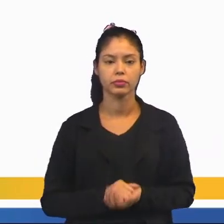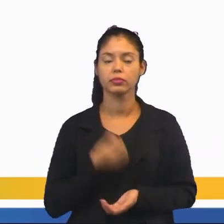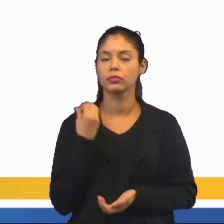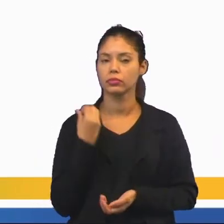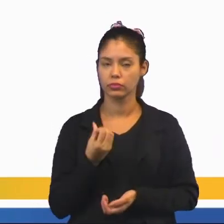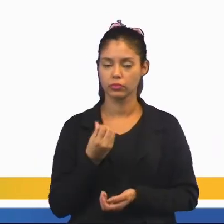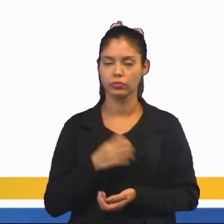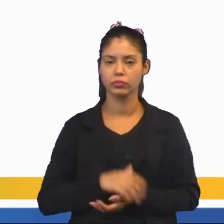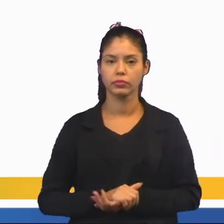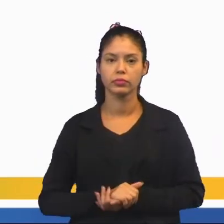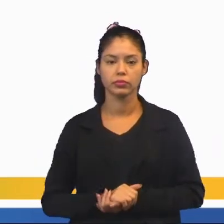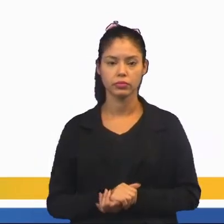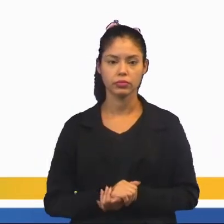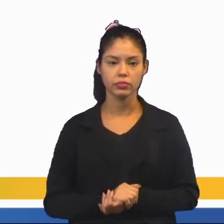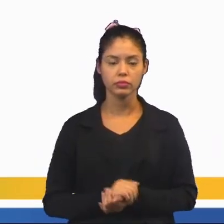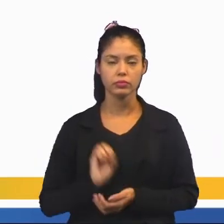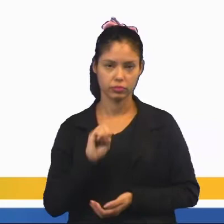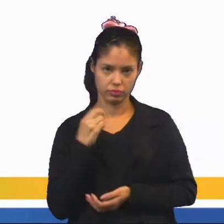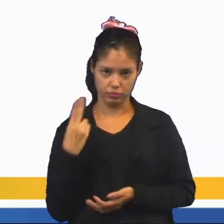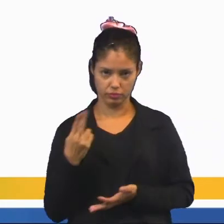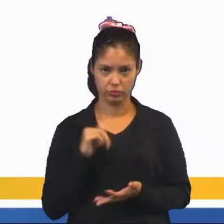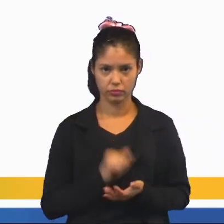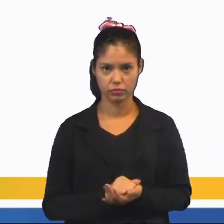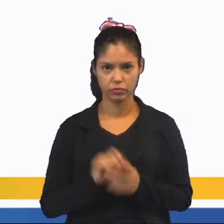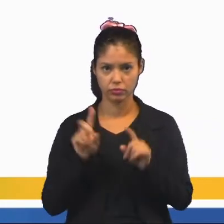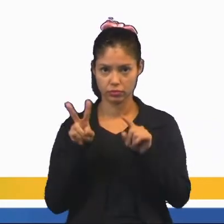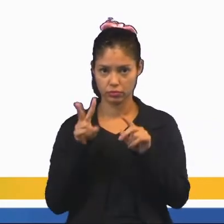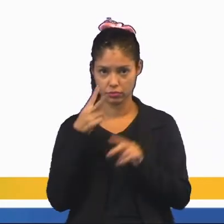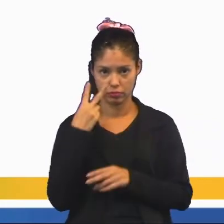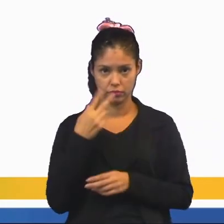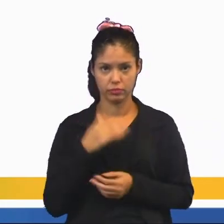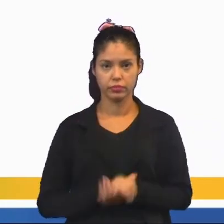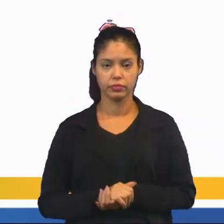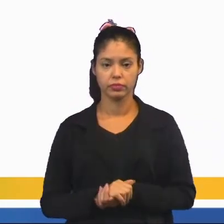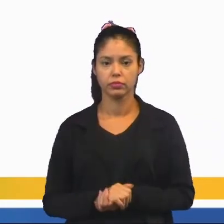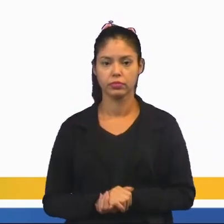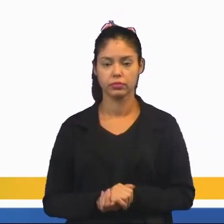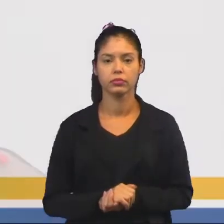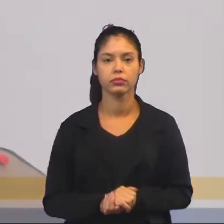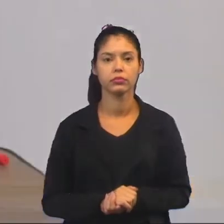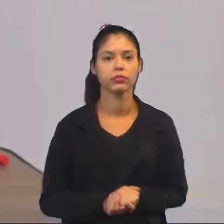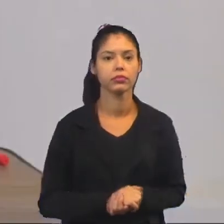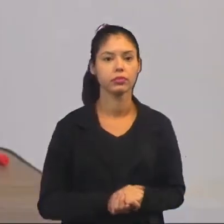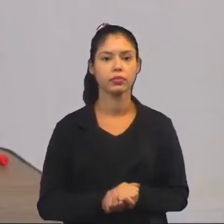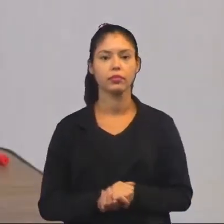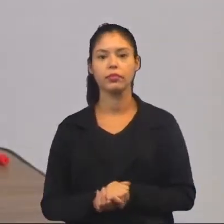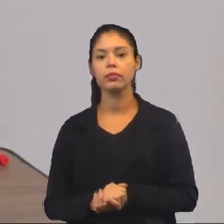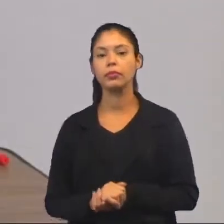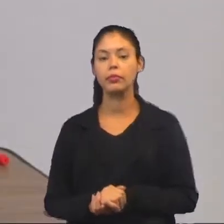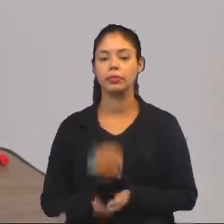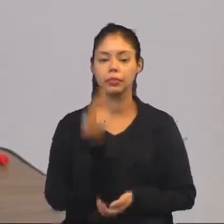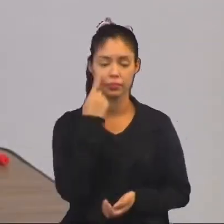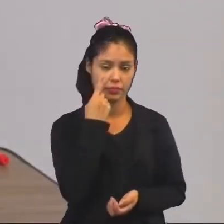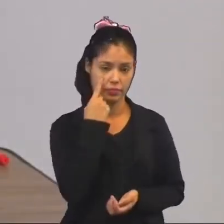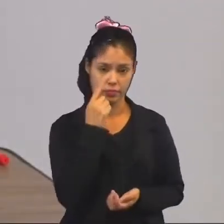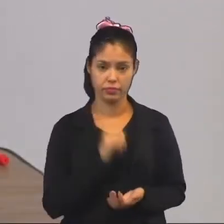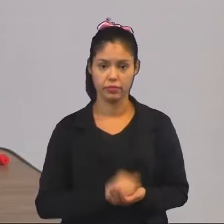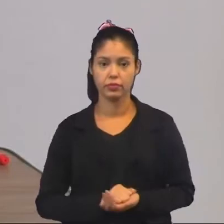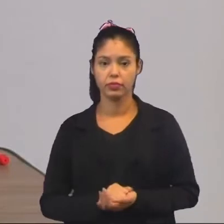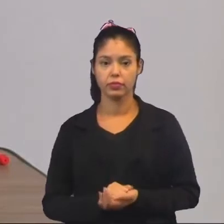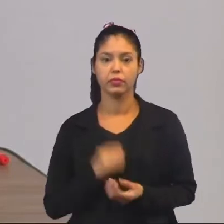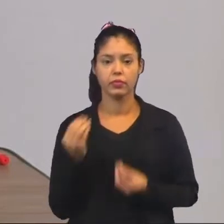mesma forma, o 6, ou seja, olha aqui para mim. Vem aqui comigo. Olha só,